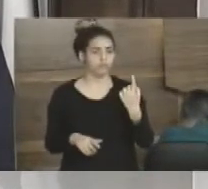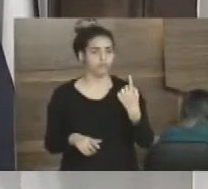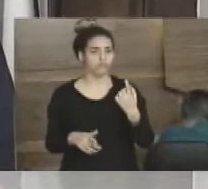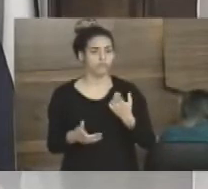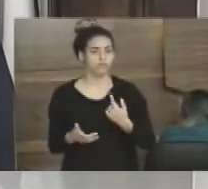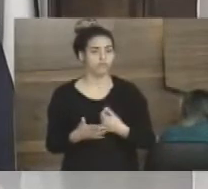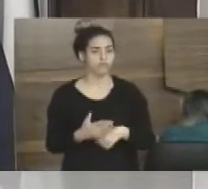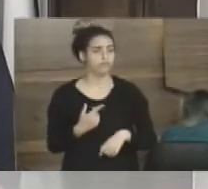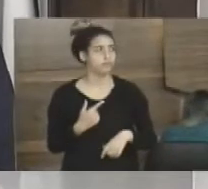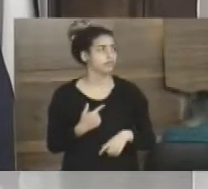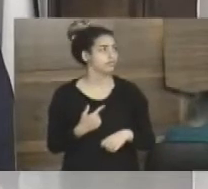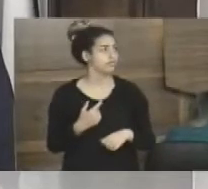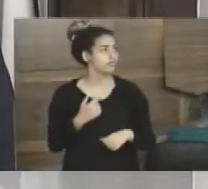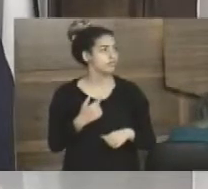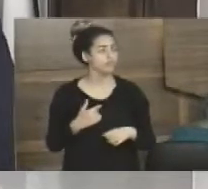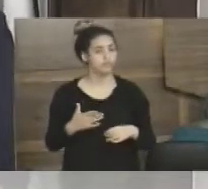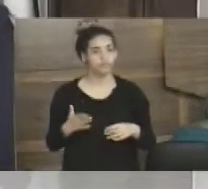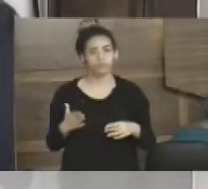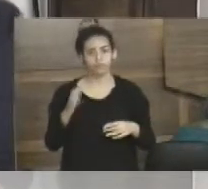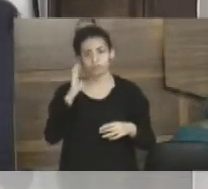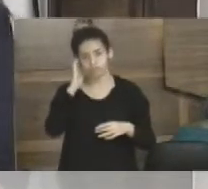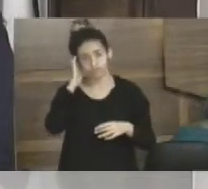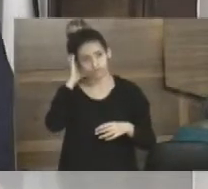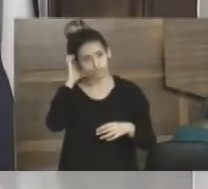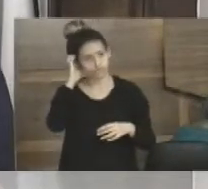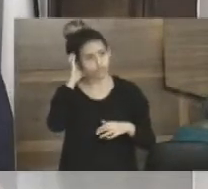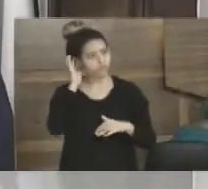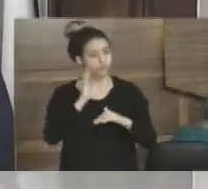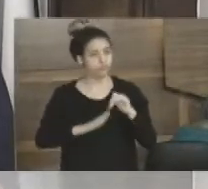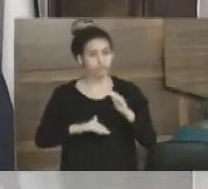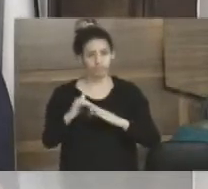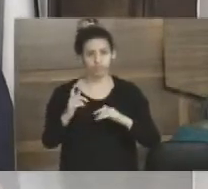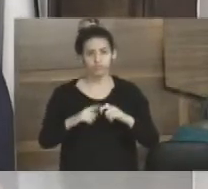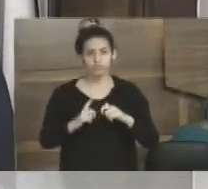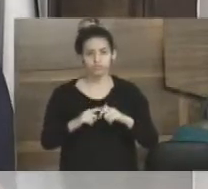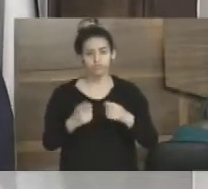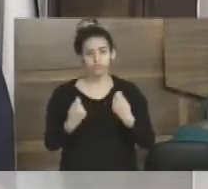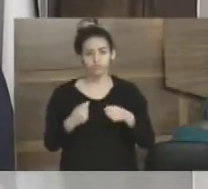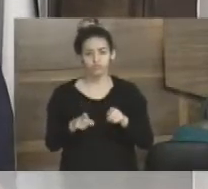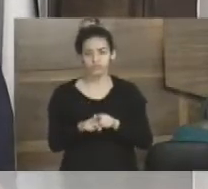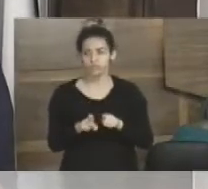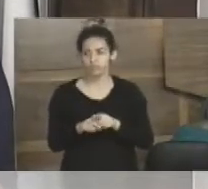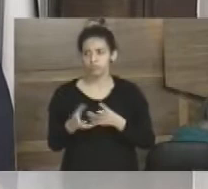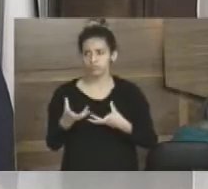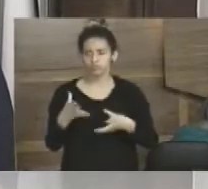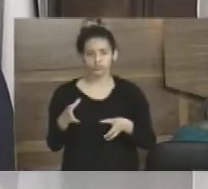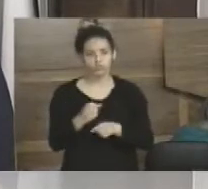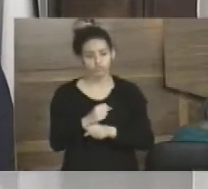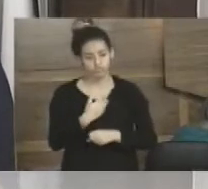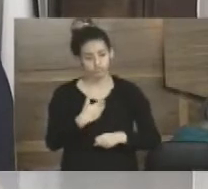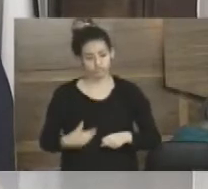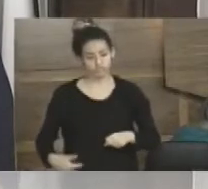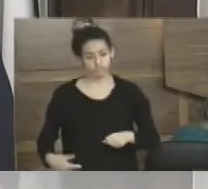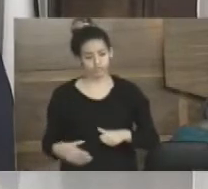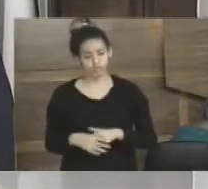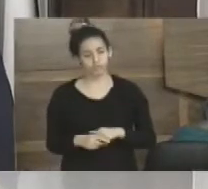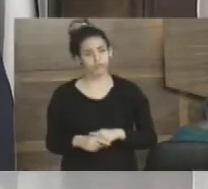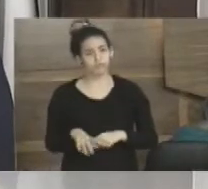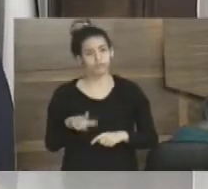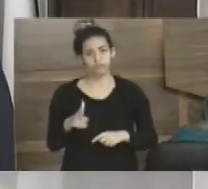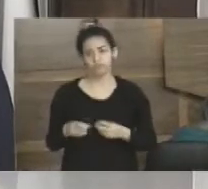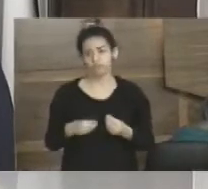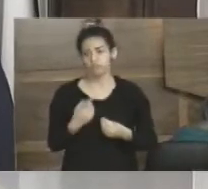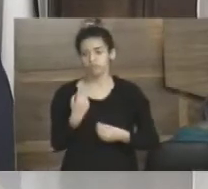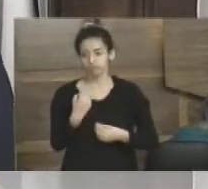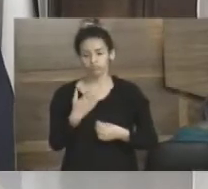Então, assim, o corpo técnico também, os nossos médicos, eles têm também que querer somar com o governo. Não